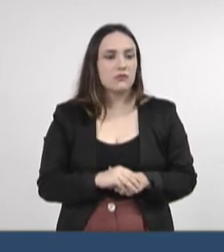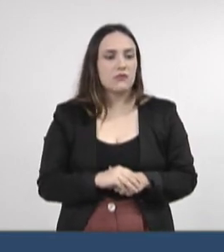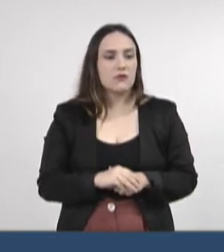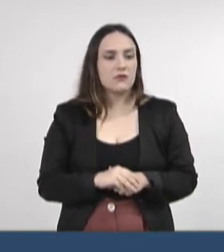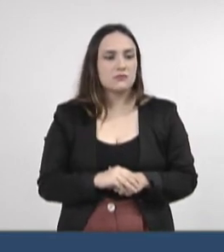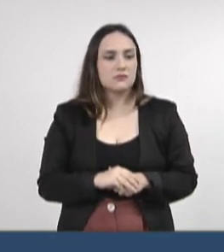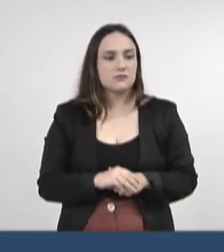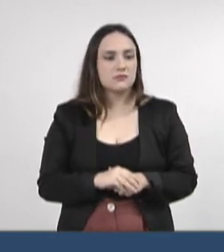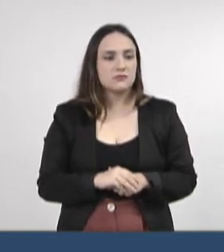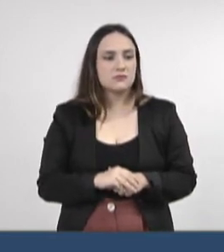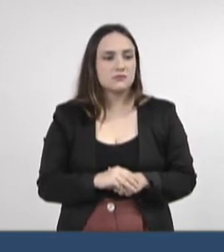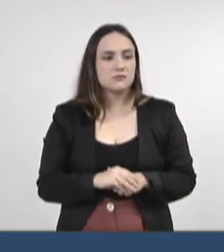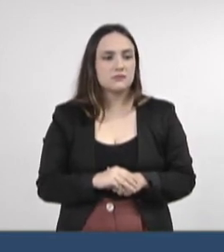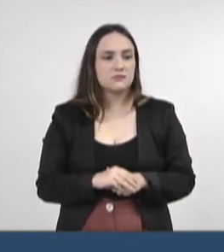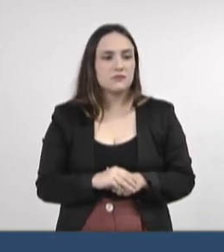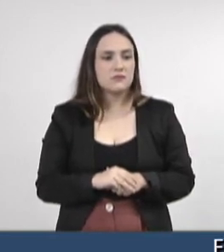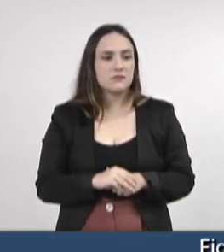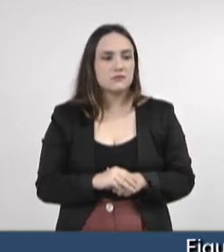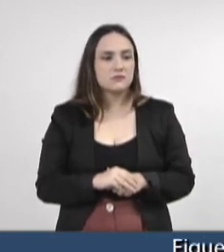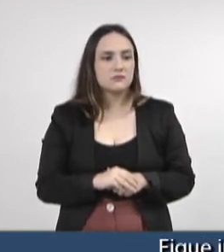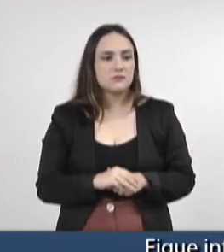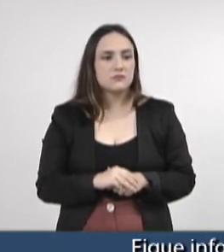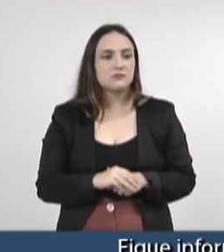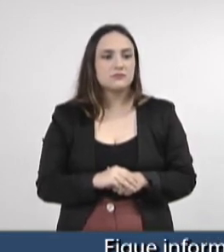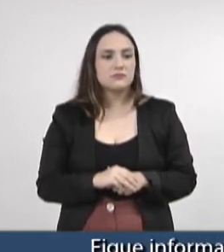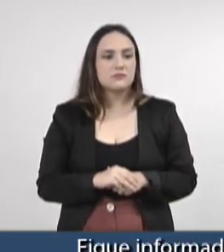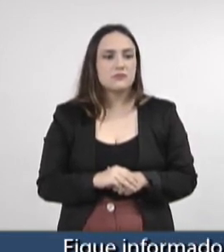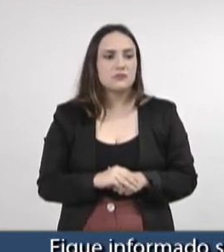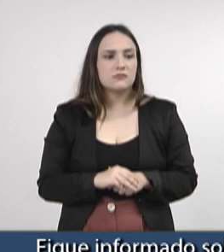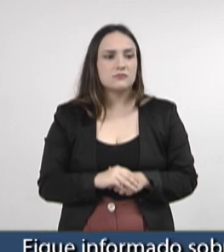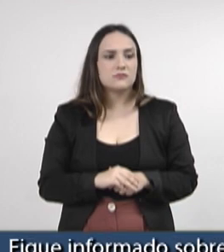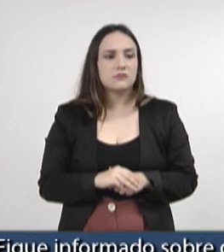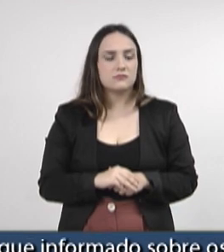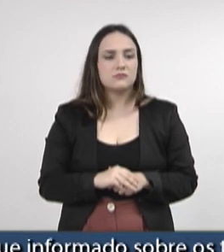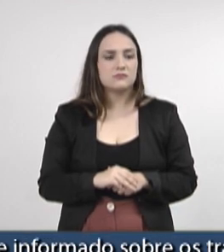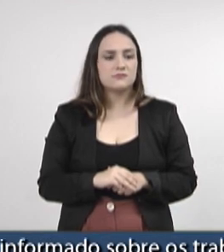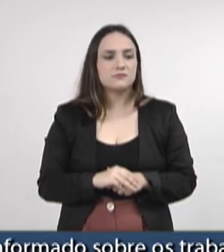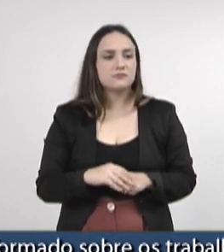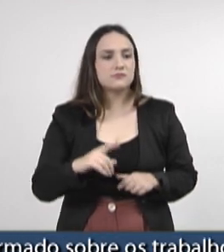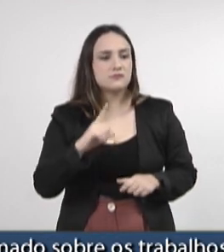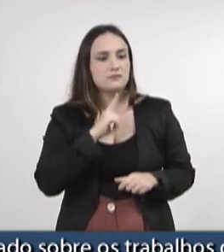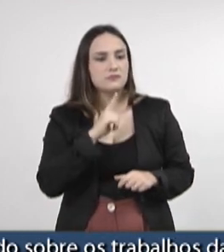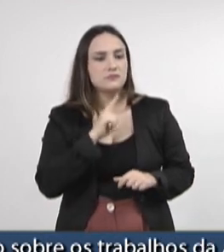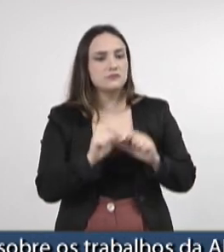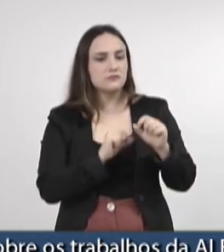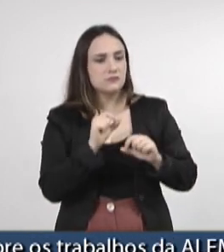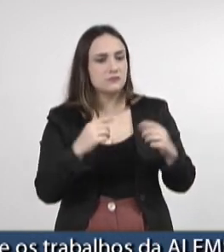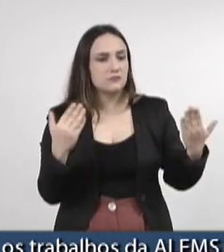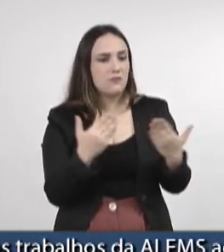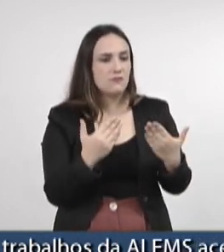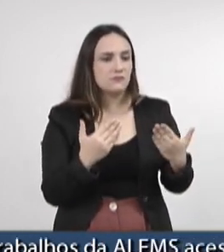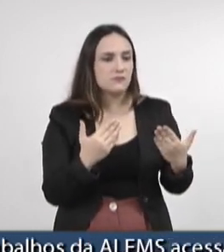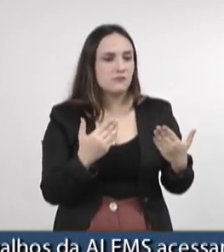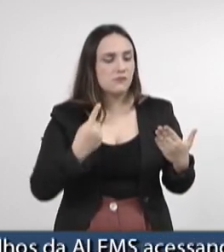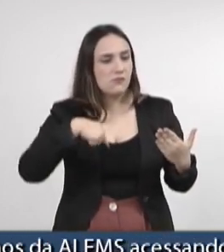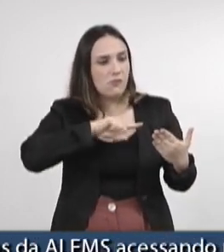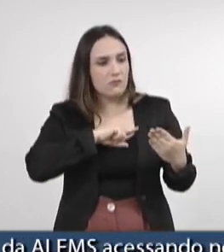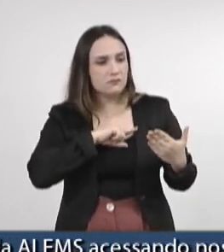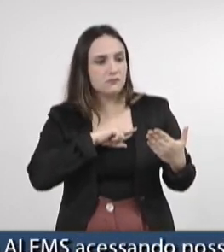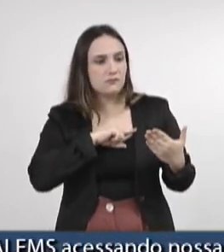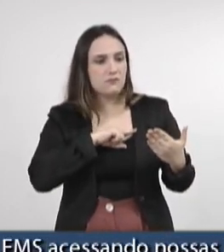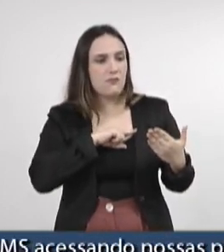encontrar quais foram os devidos descumprimentos. Então, para que nós tenhamos